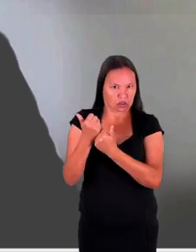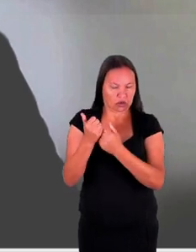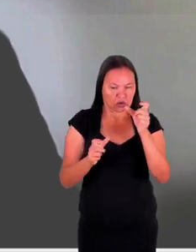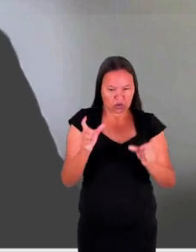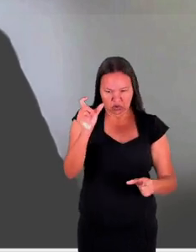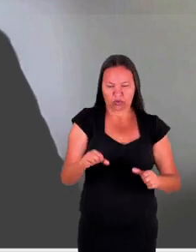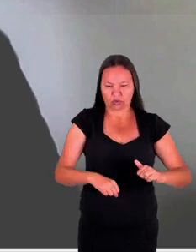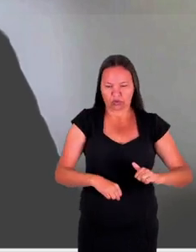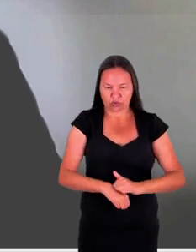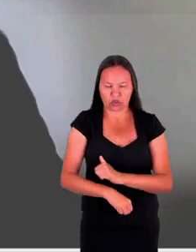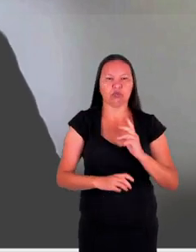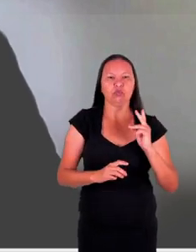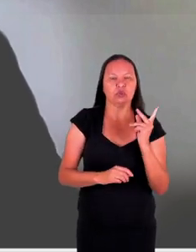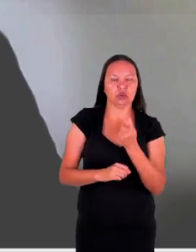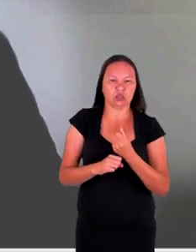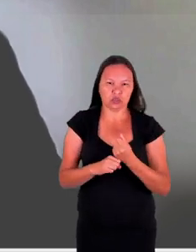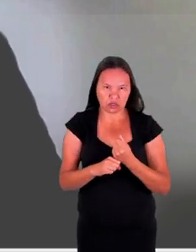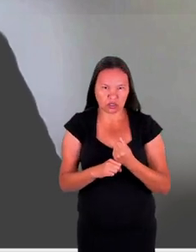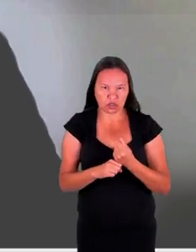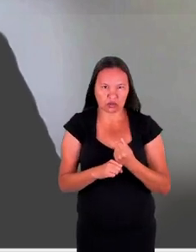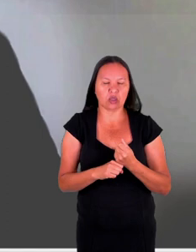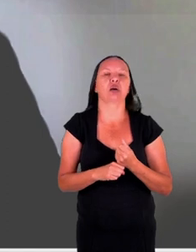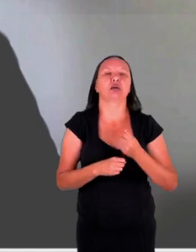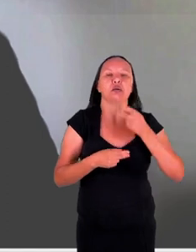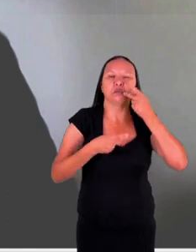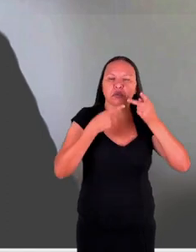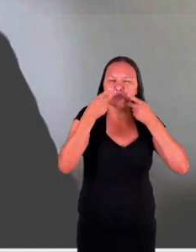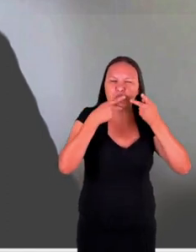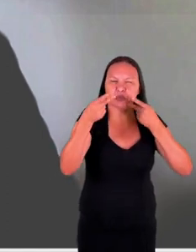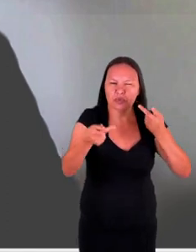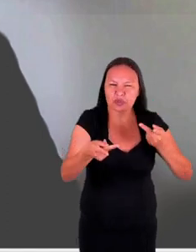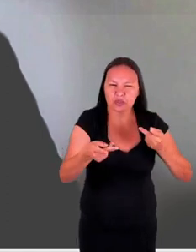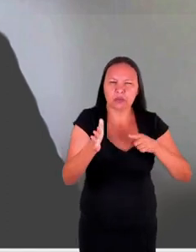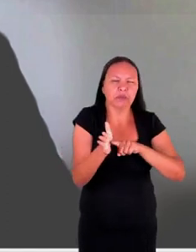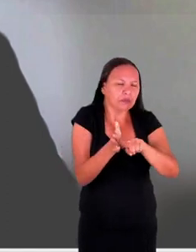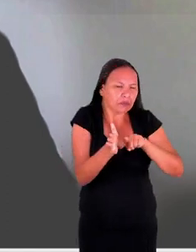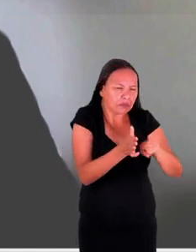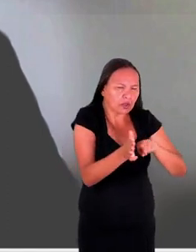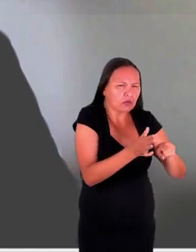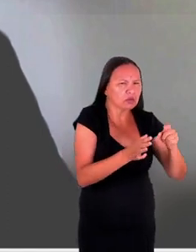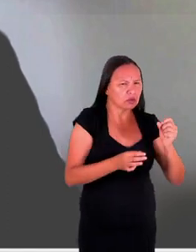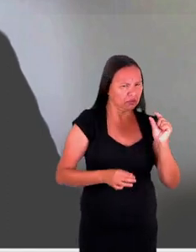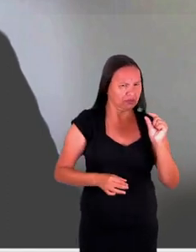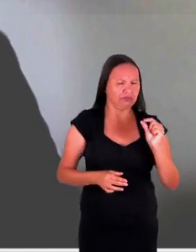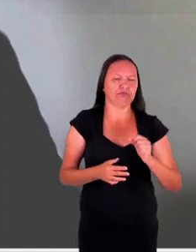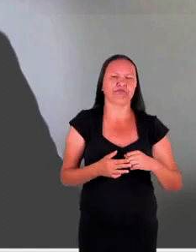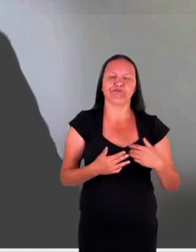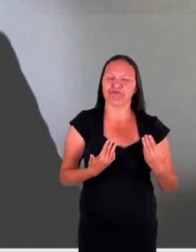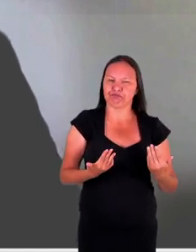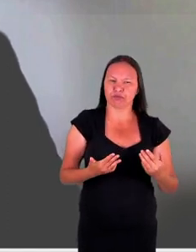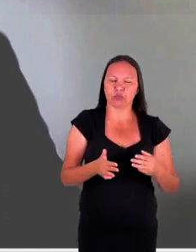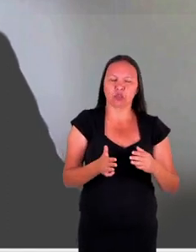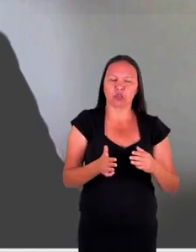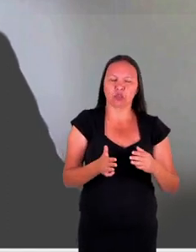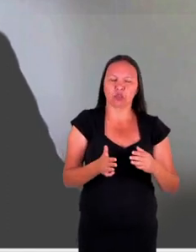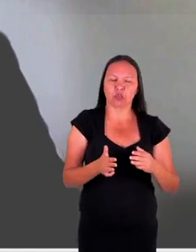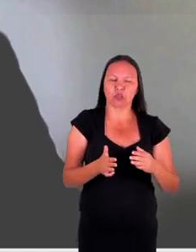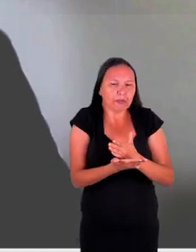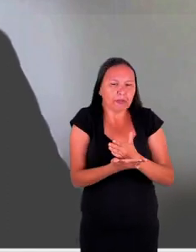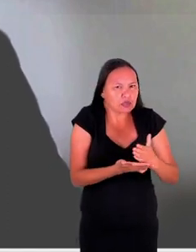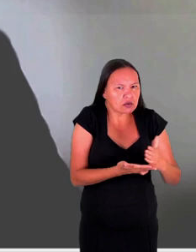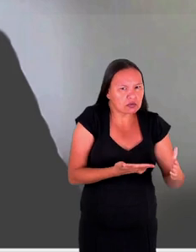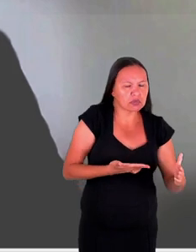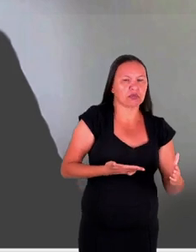em geral. Eu vou tentar sumarizar a minha fala aqui numa pergunta muito simples, né? Partindo da premissa destacada